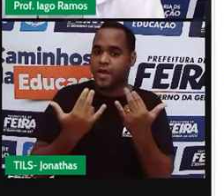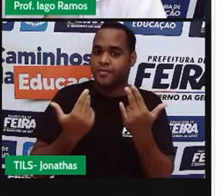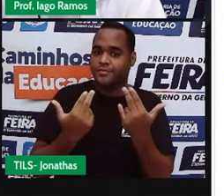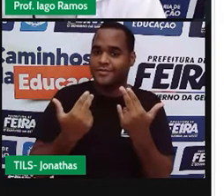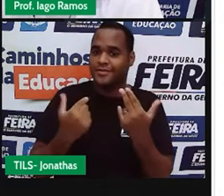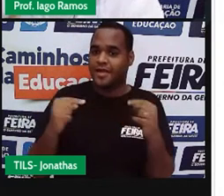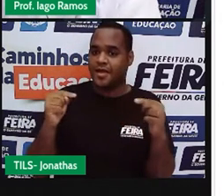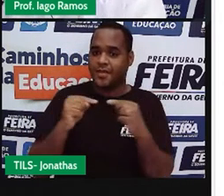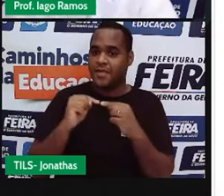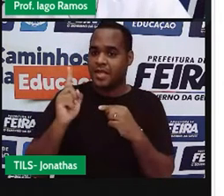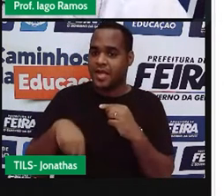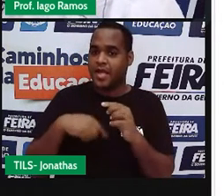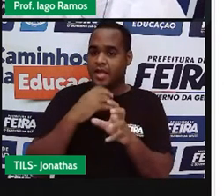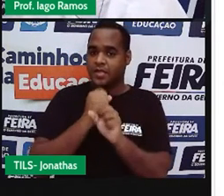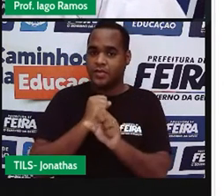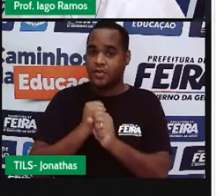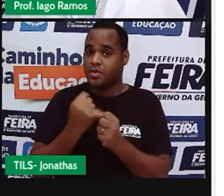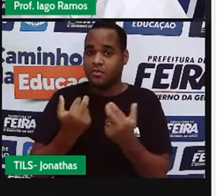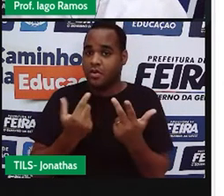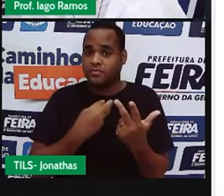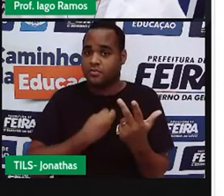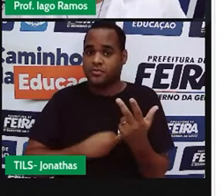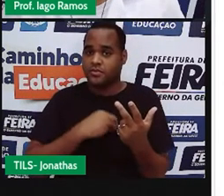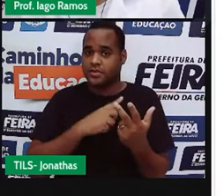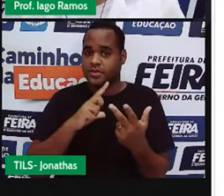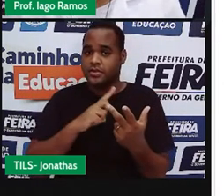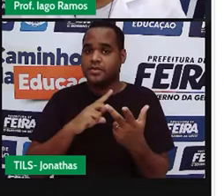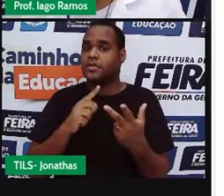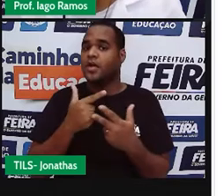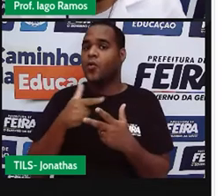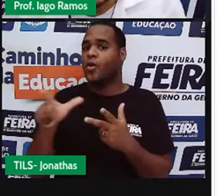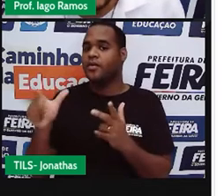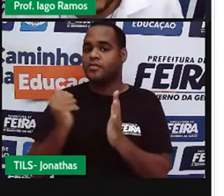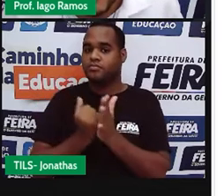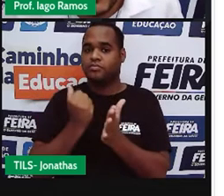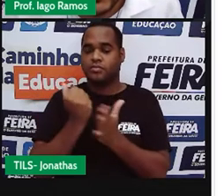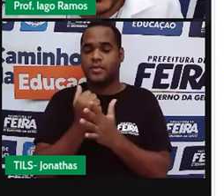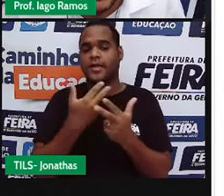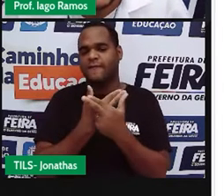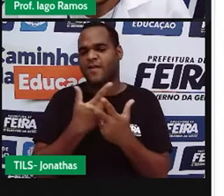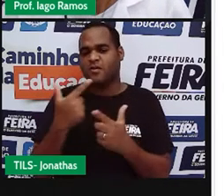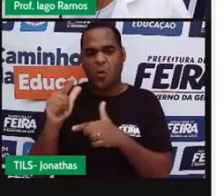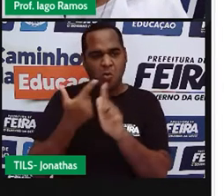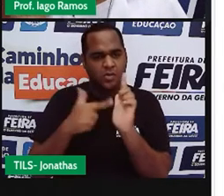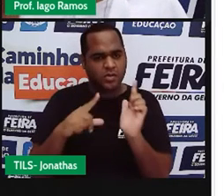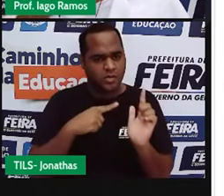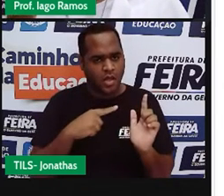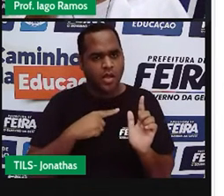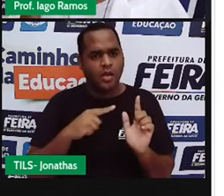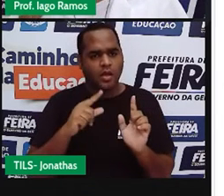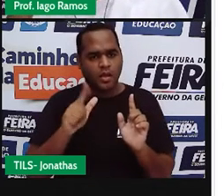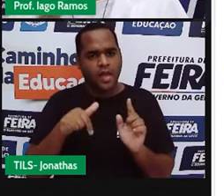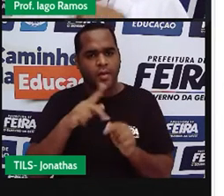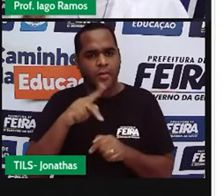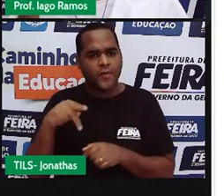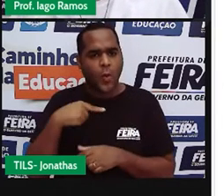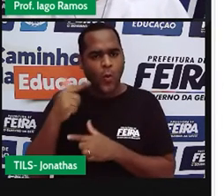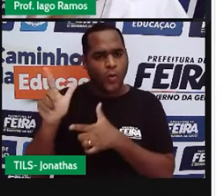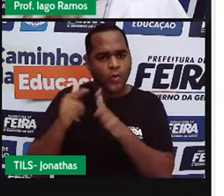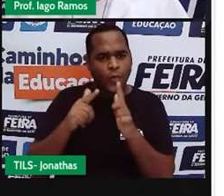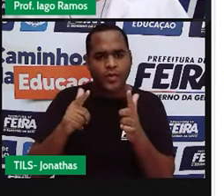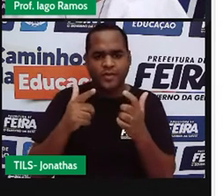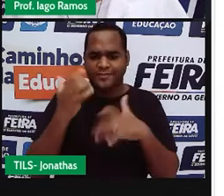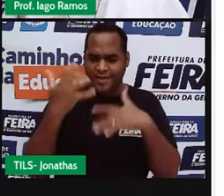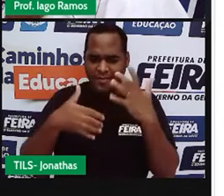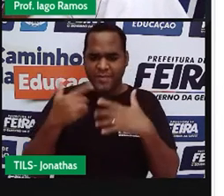distância do poço até outra casa. E existem outras formas, professor? Existe outro jeito de construir